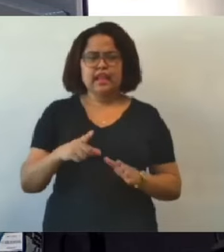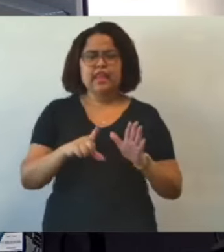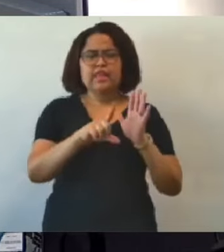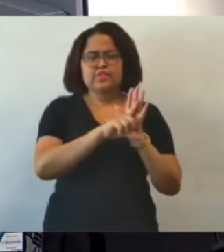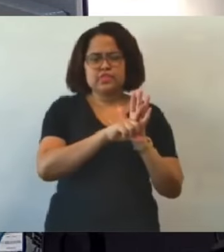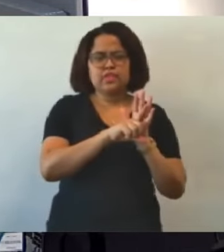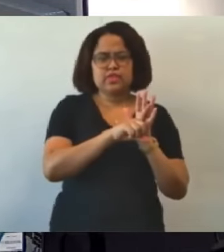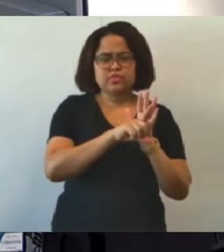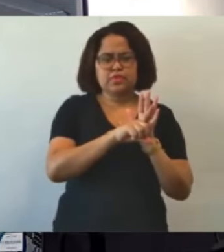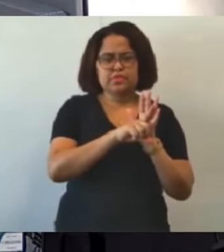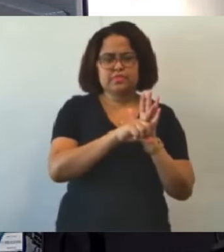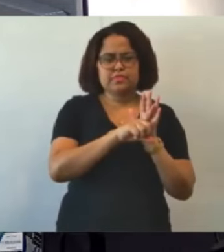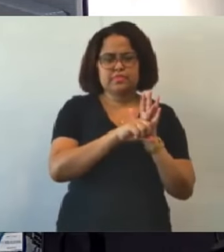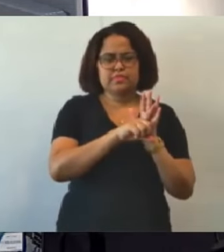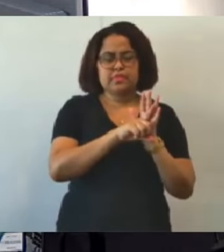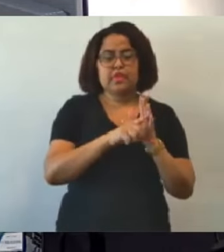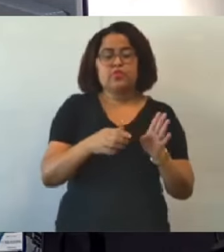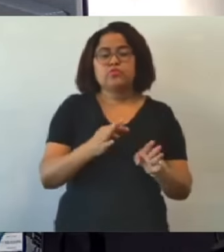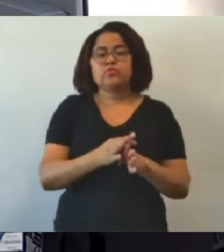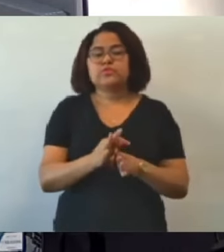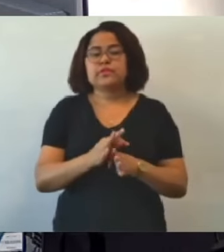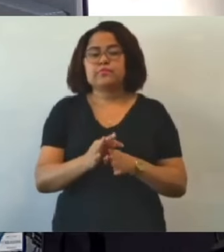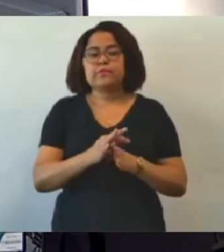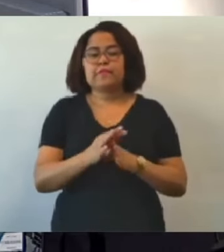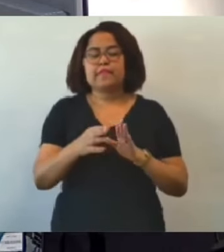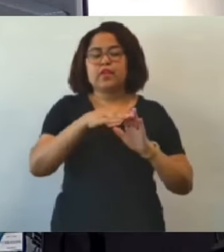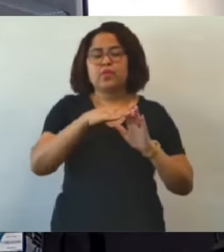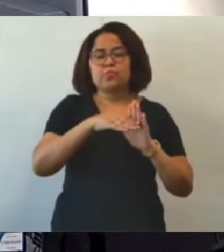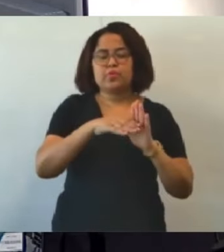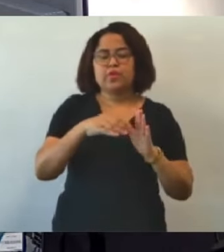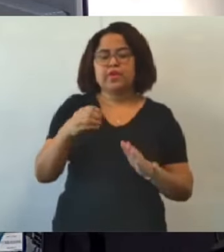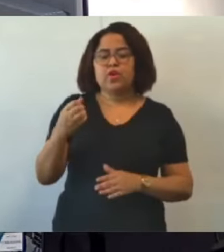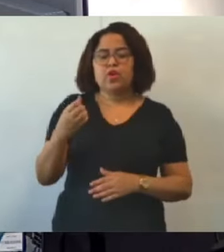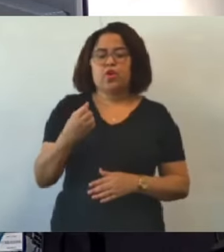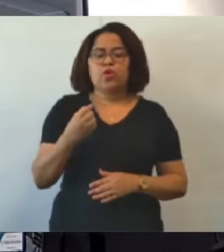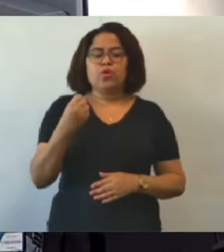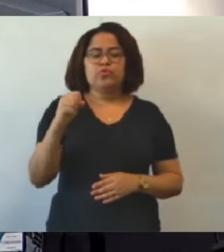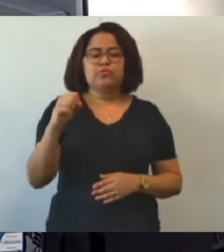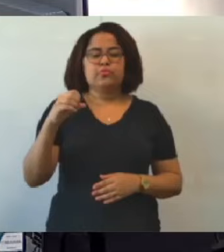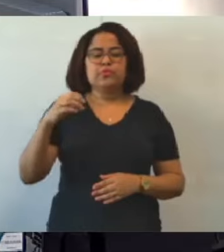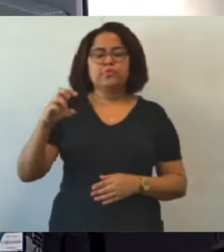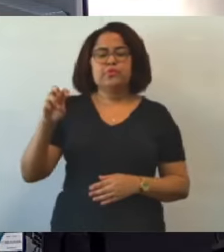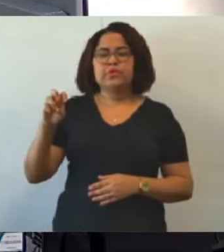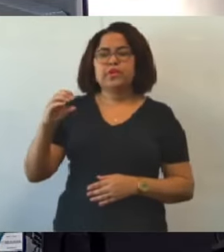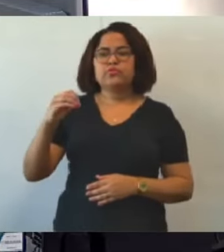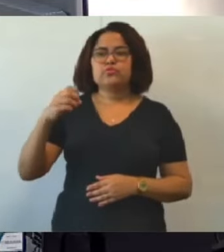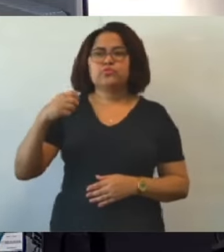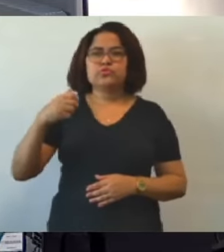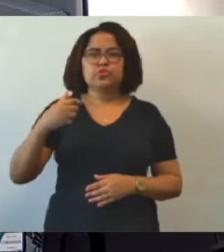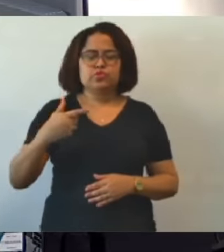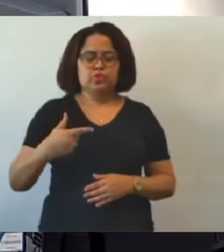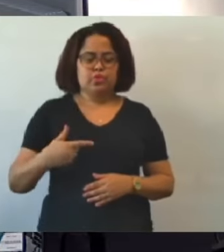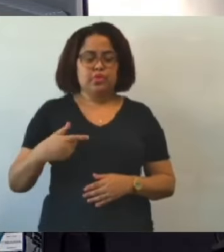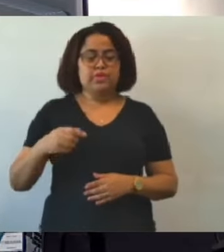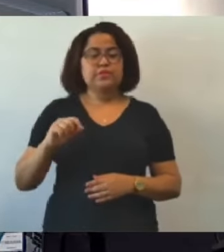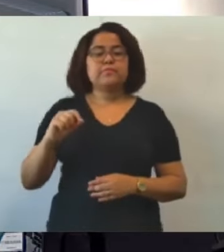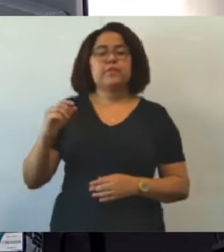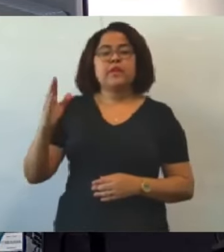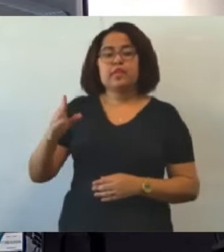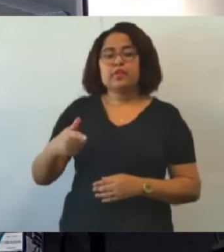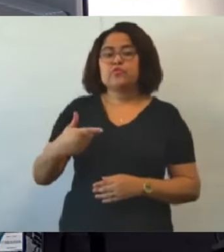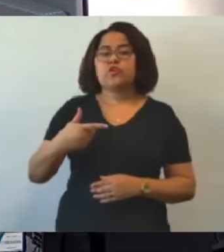a política relacionada aos conselhos tutelares, ela está normatizada pelas leis 8.502 de 2003, pelas 6.705 de 94